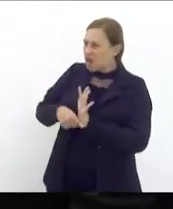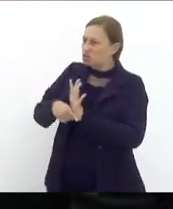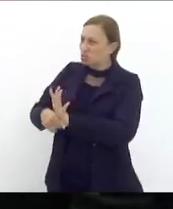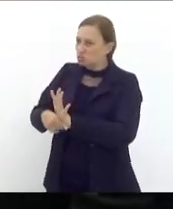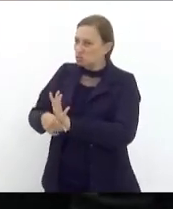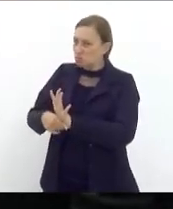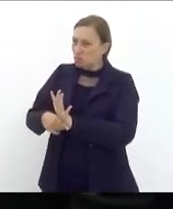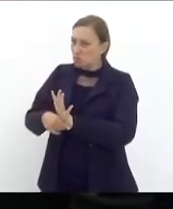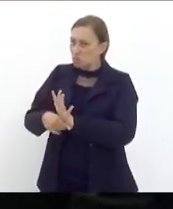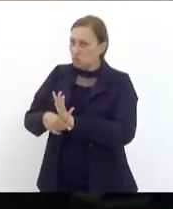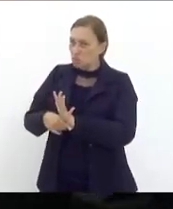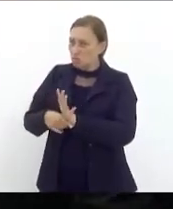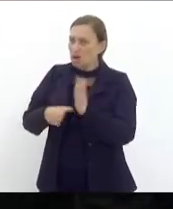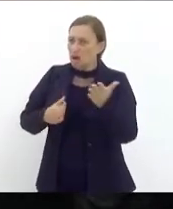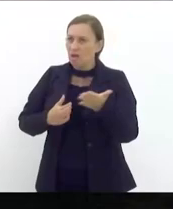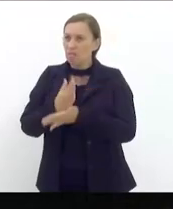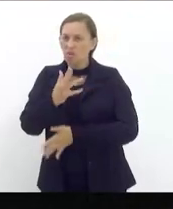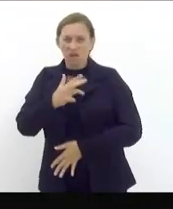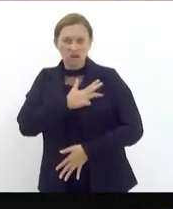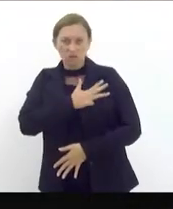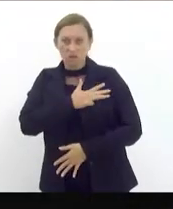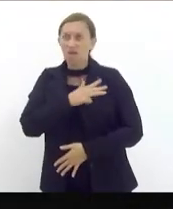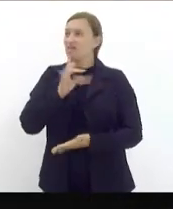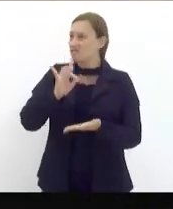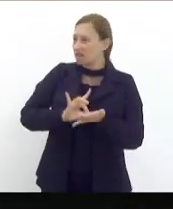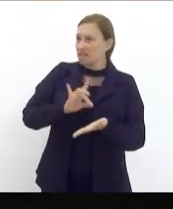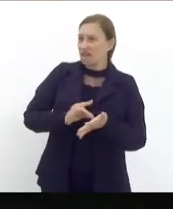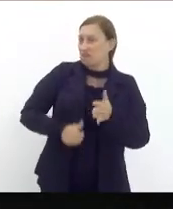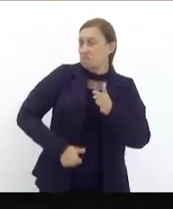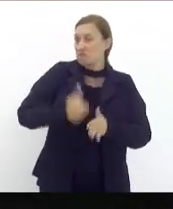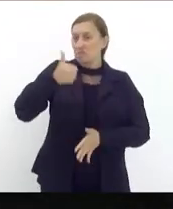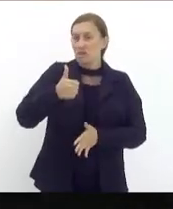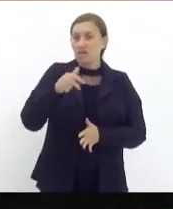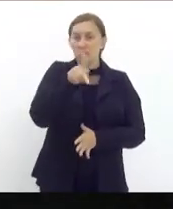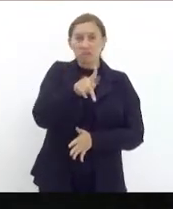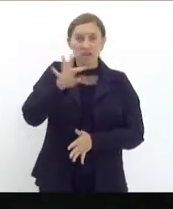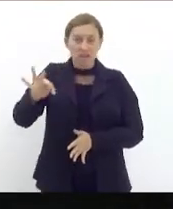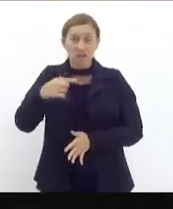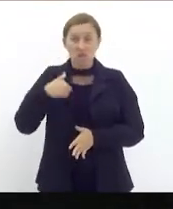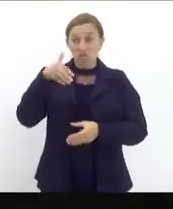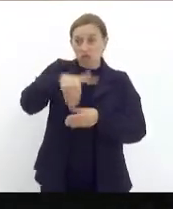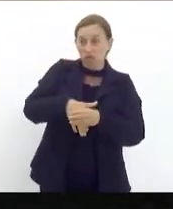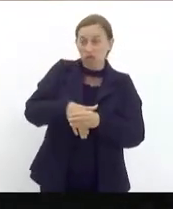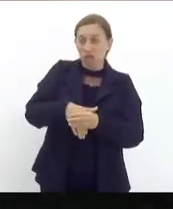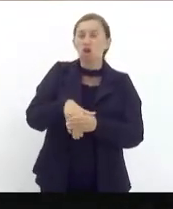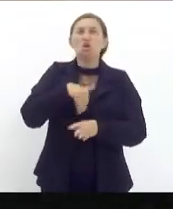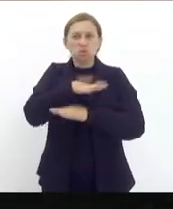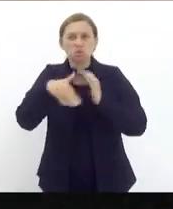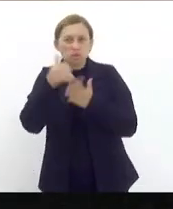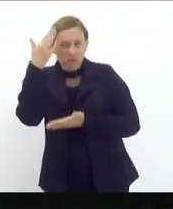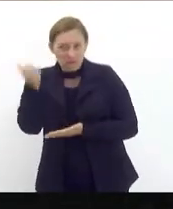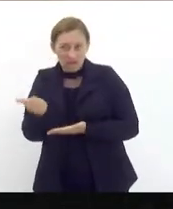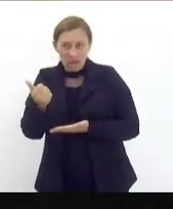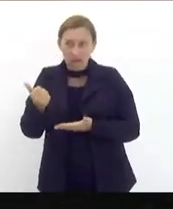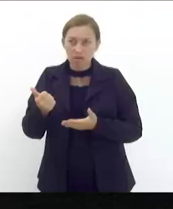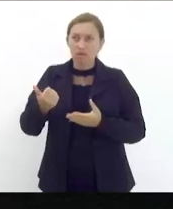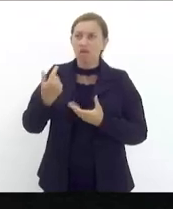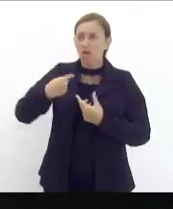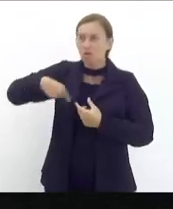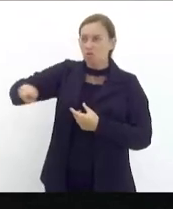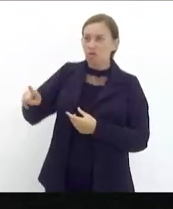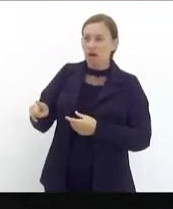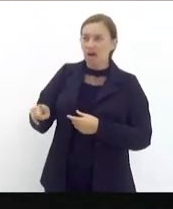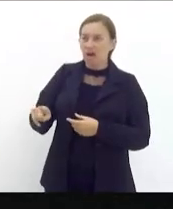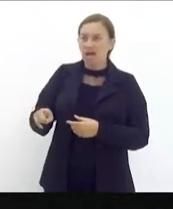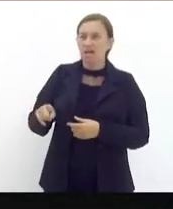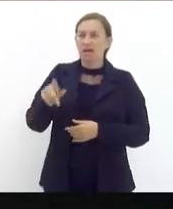verdade pela primeira vez na minha vida eu voltei no PT e todos sabem disso porque eu levei a comitiva do Lula lá em Padre Miguel